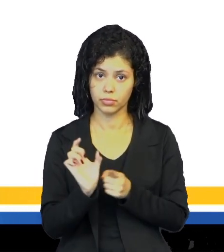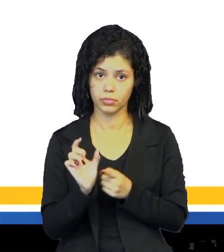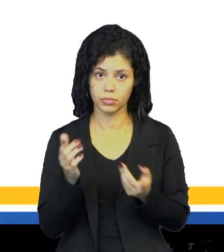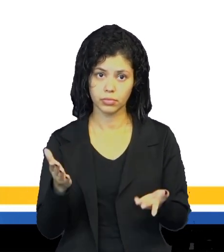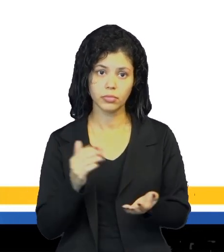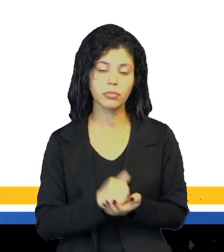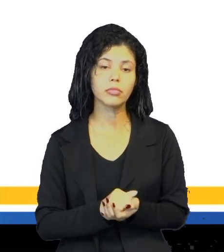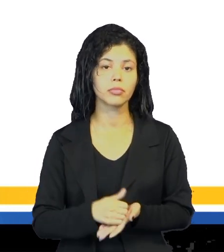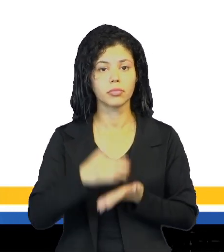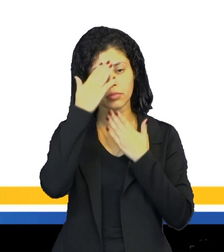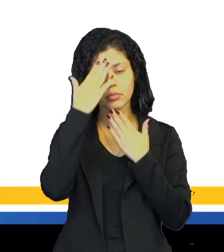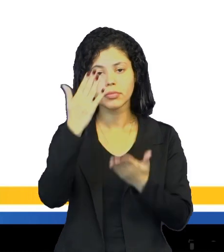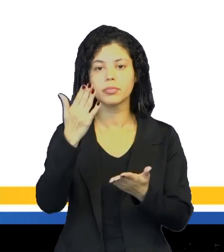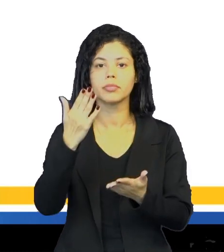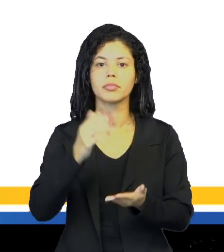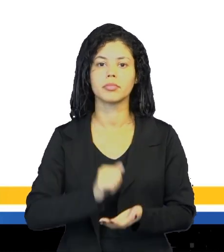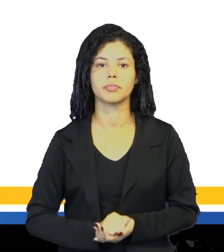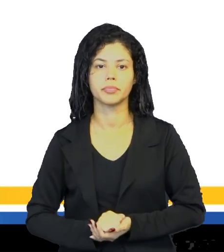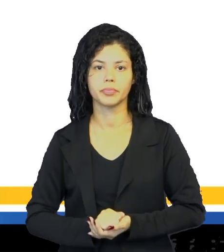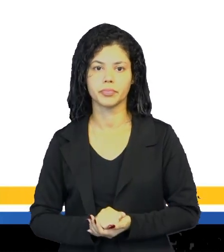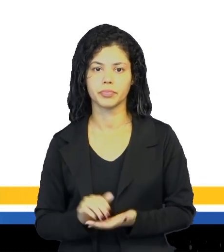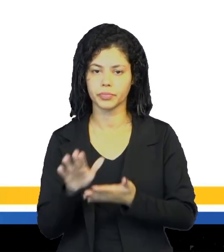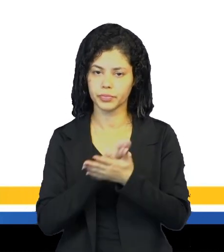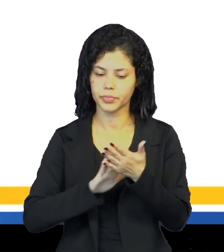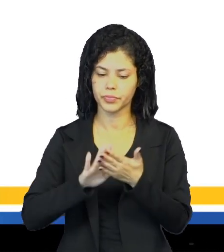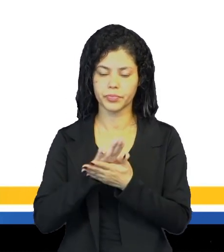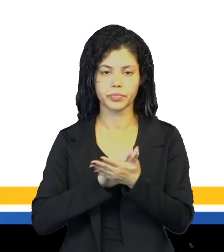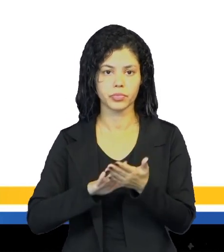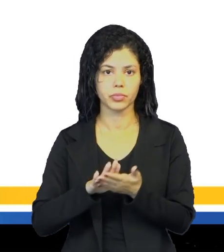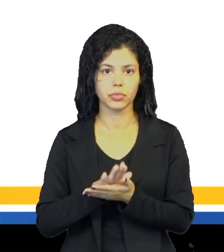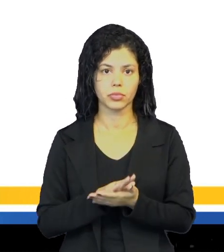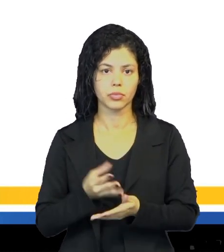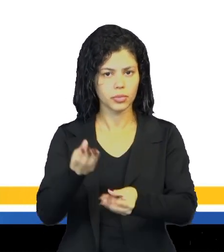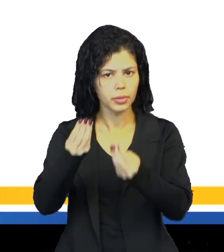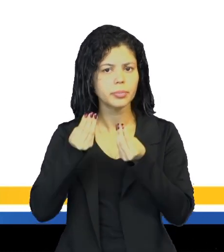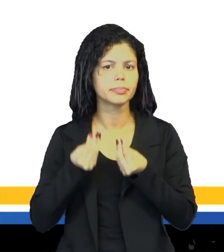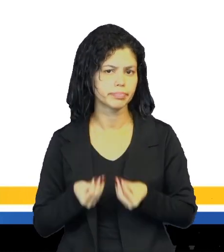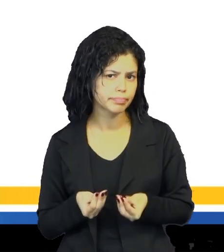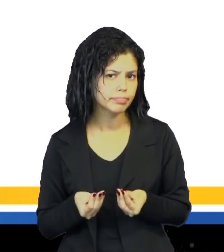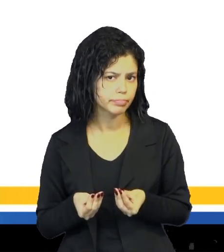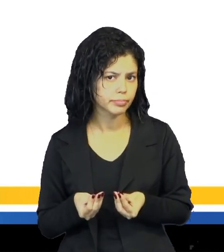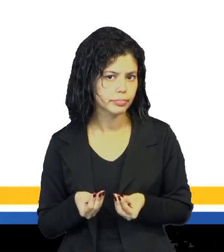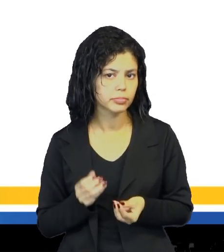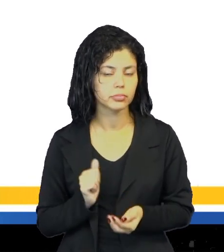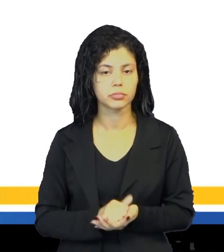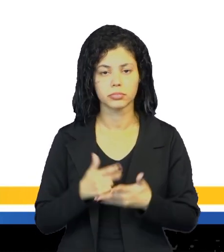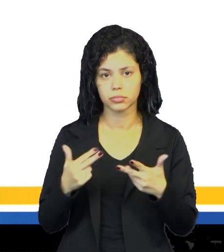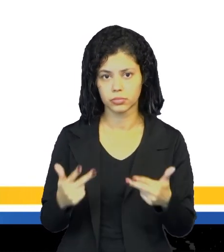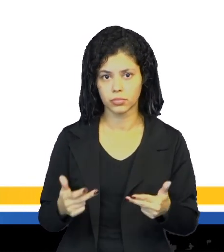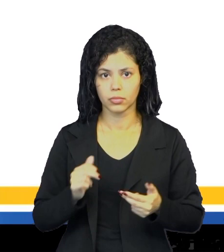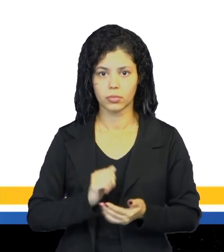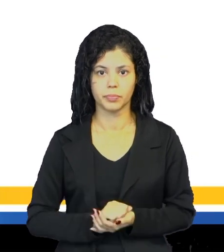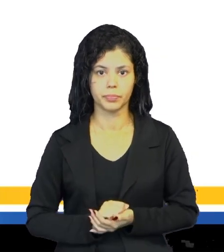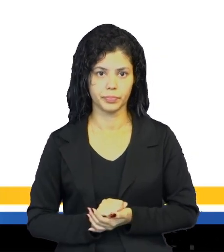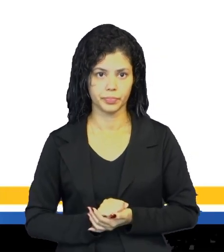cortesia, né. Graças, que é obrigado, de nada. Presta-me, né. Ou me presta teu objeto.